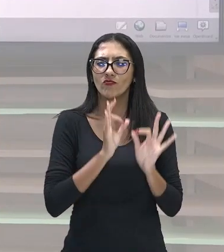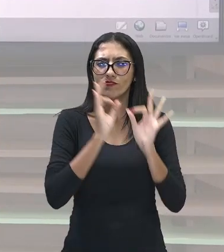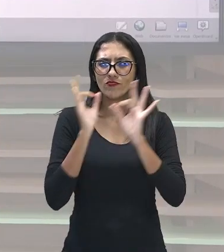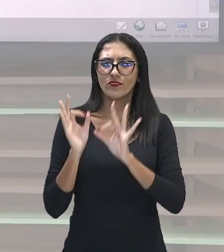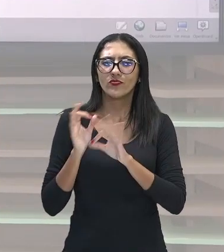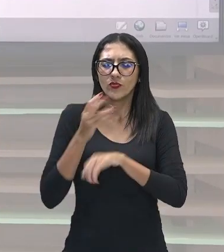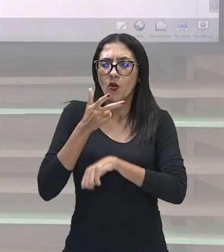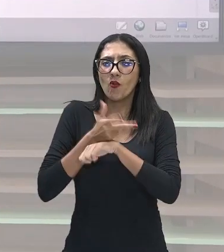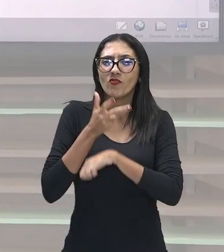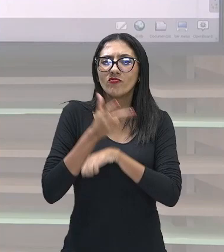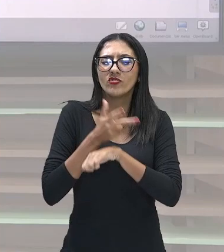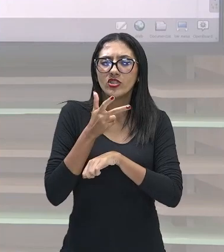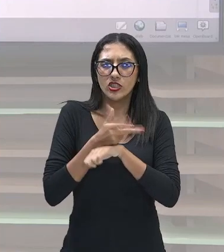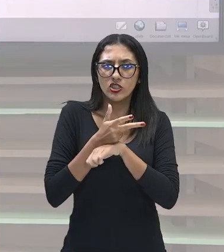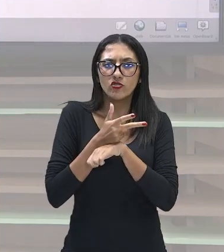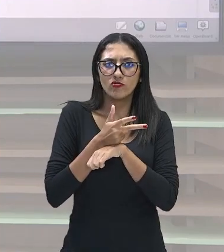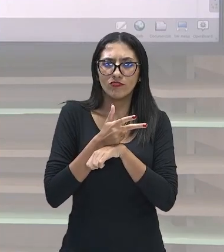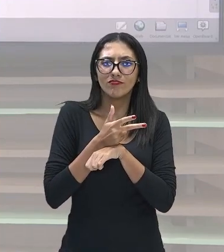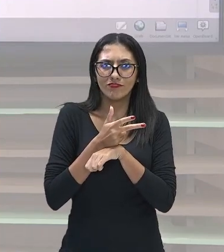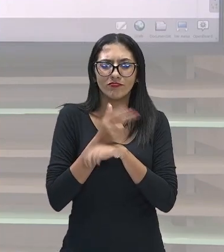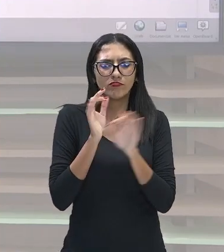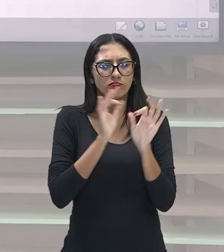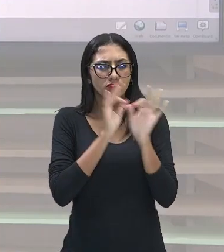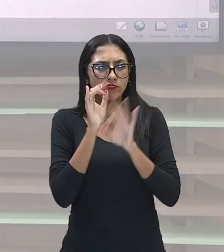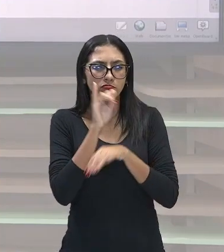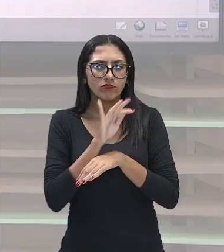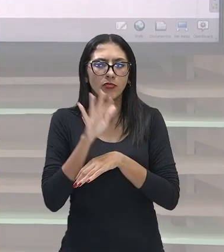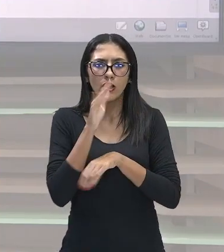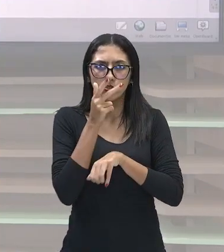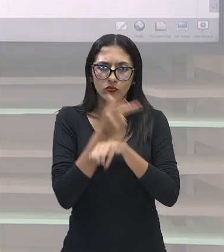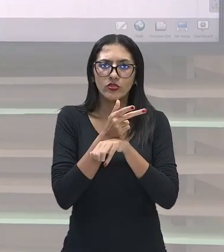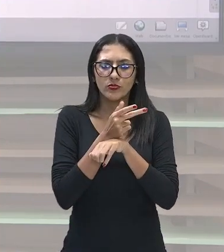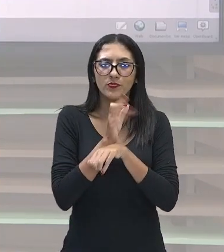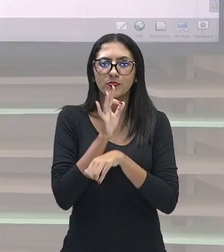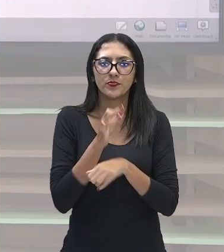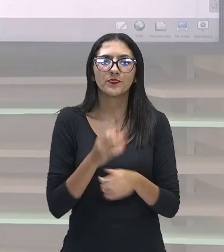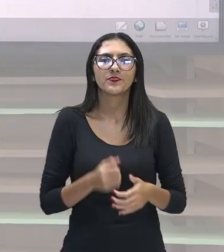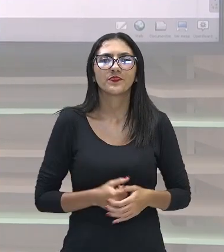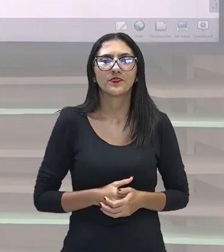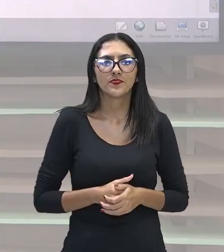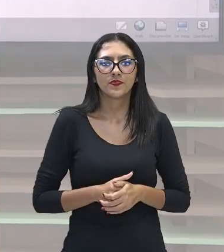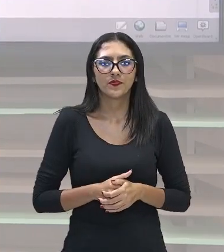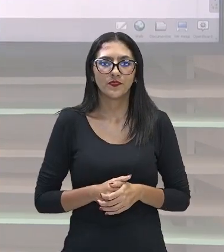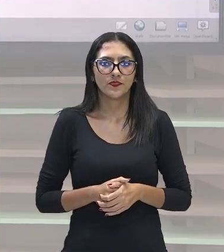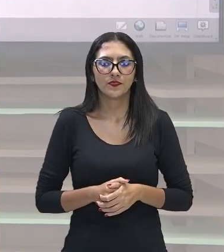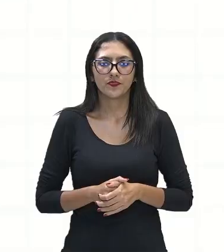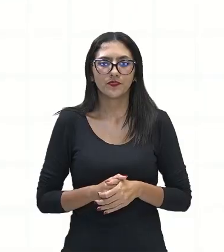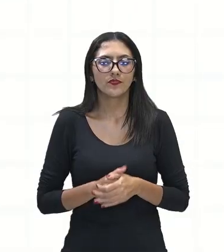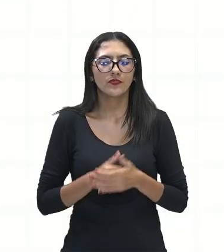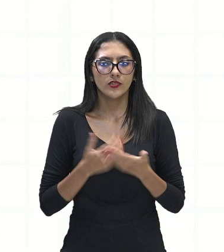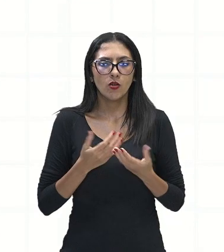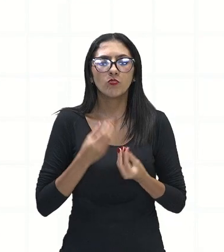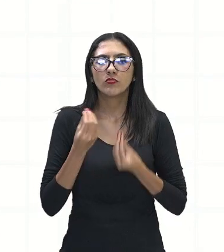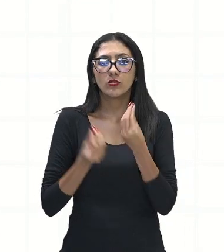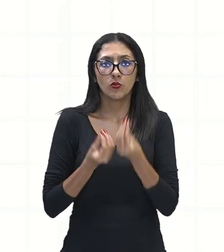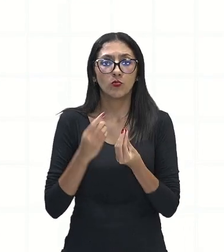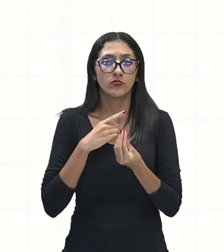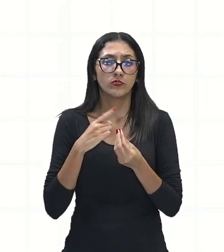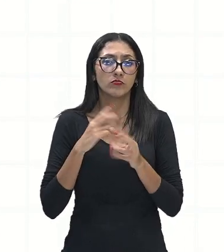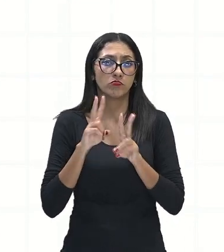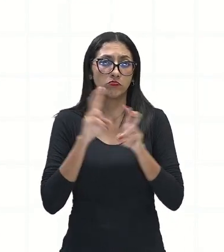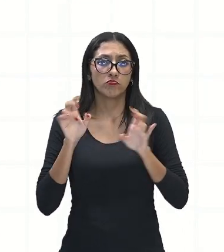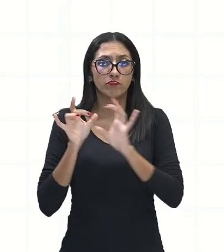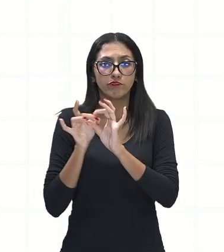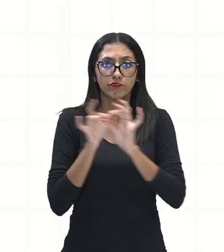no vídeo. Então, vão observar o seguinte. Como trata-se de poesia, não é?